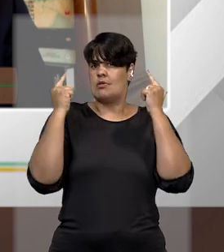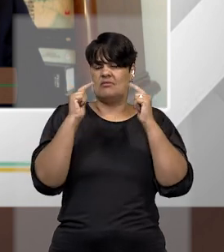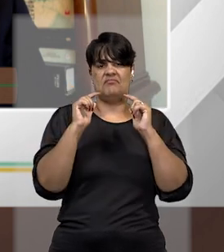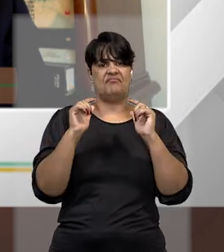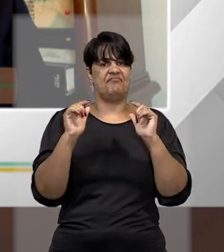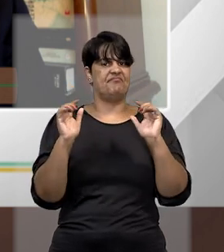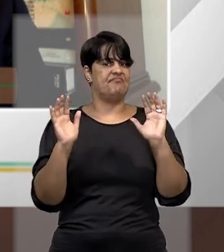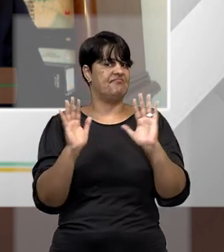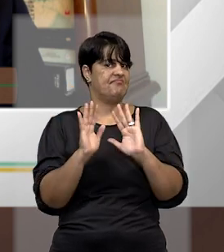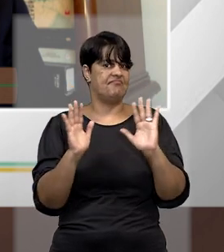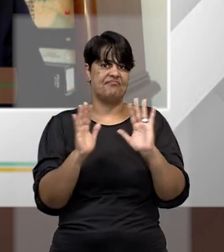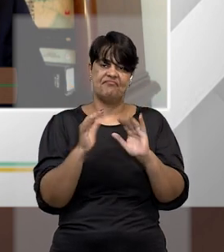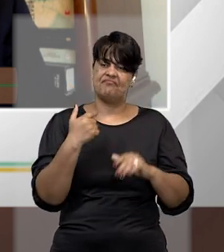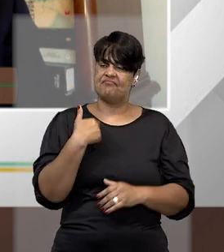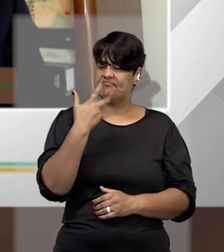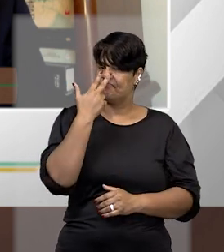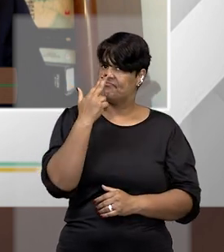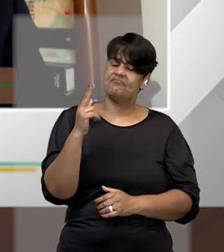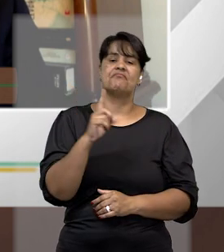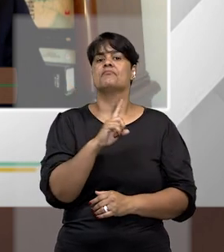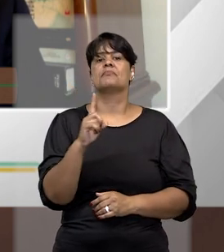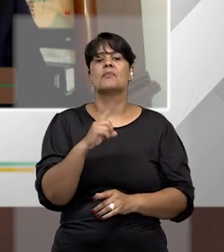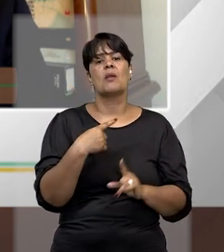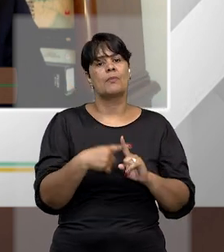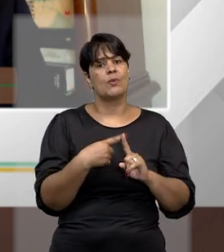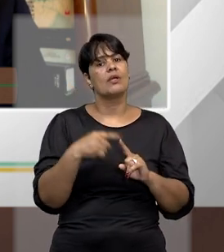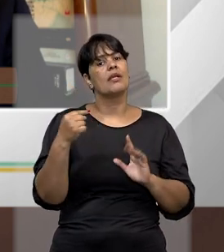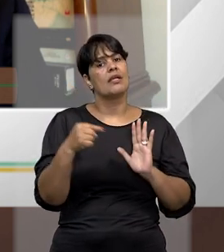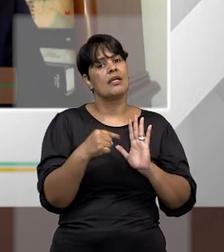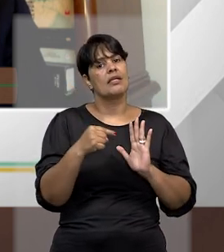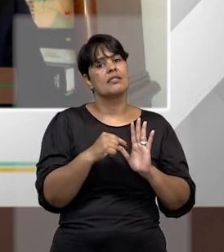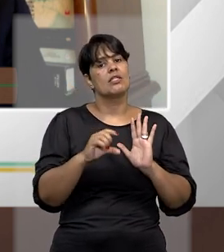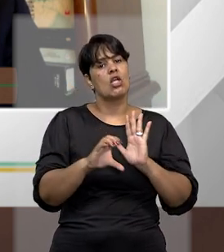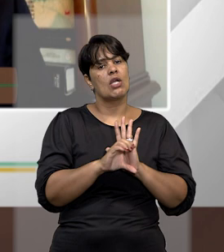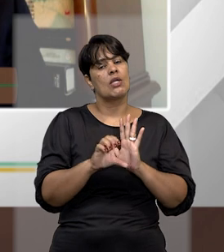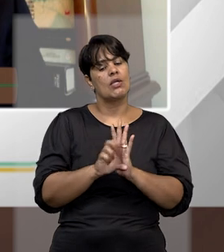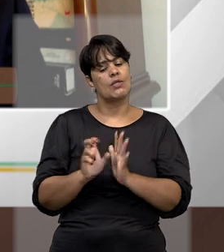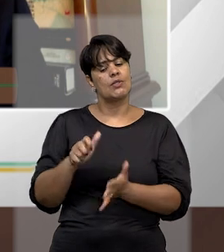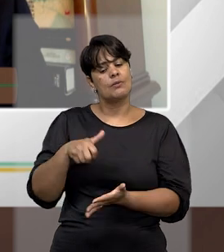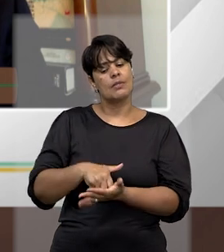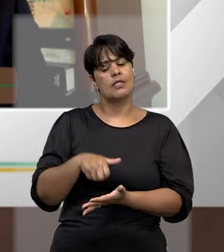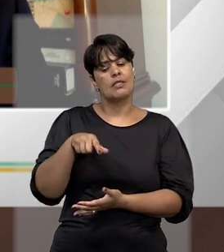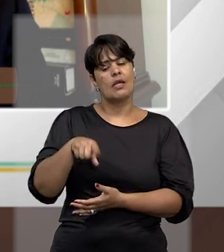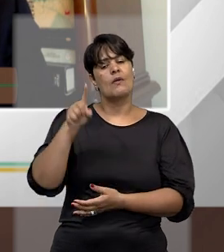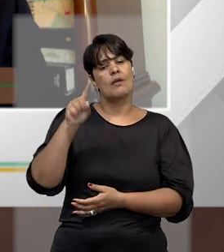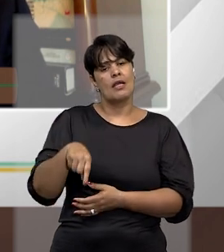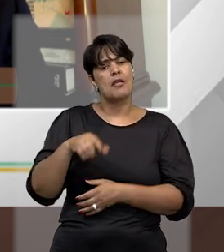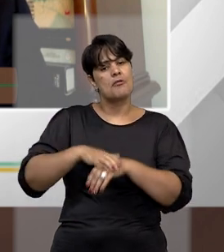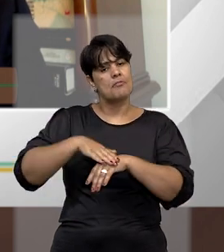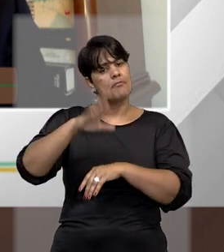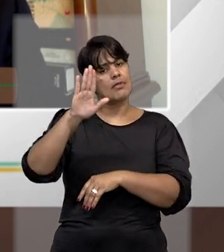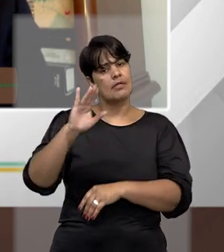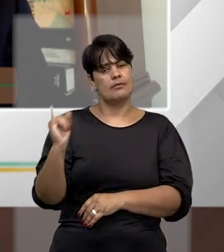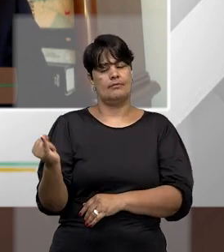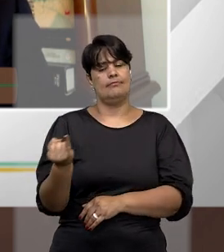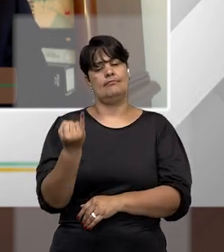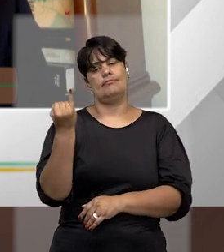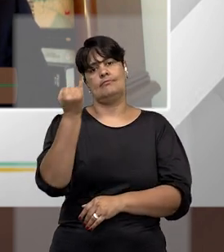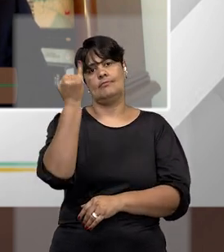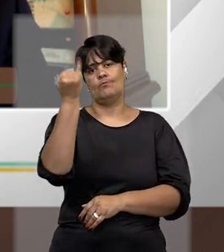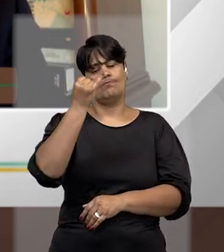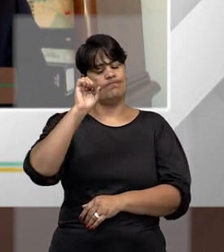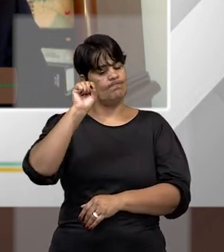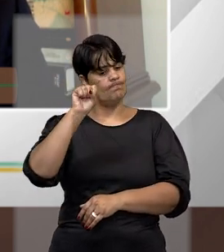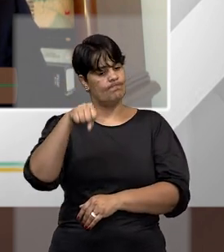Penal nosso é, sem dúvida nenhuma, um dos mais importantes. E eu espero que